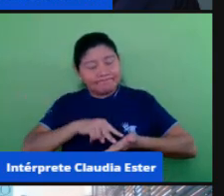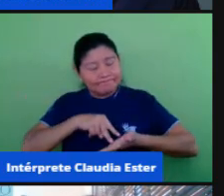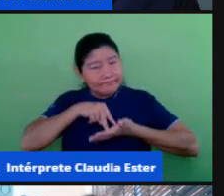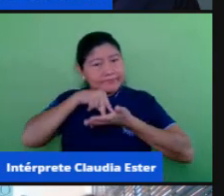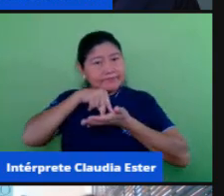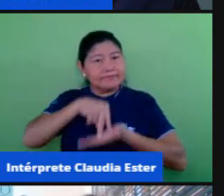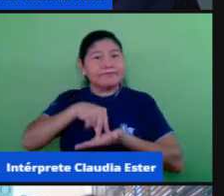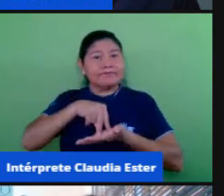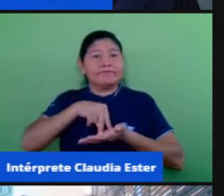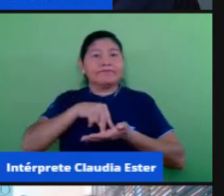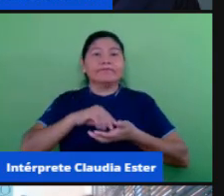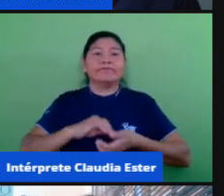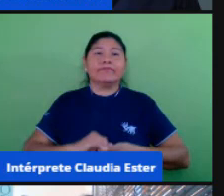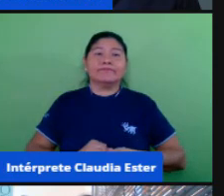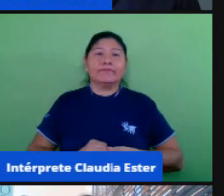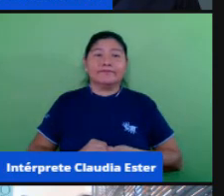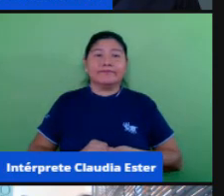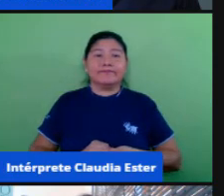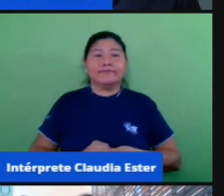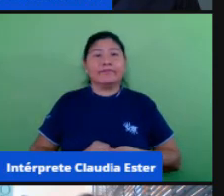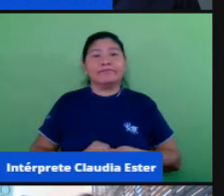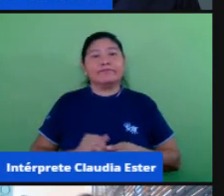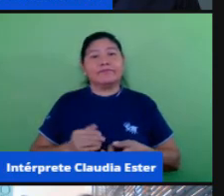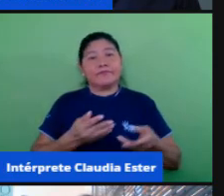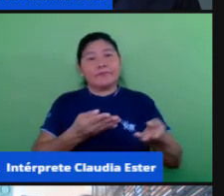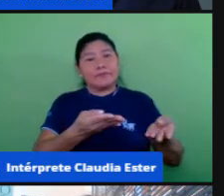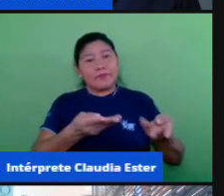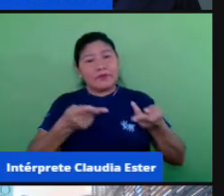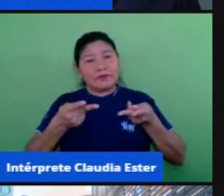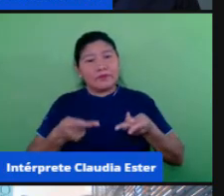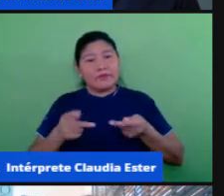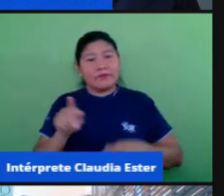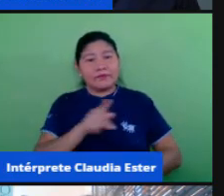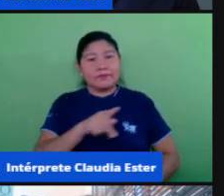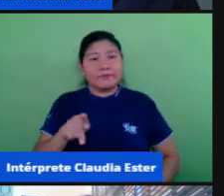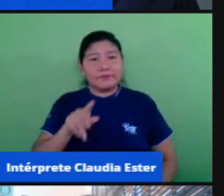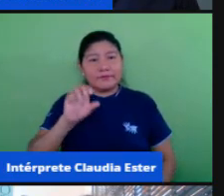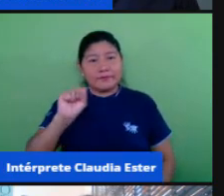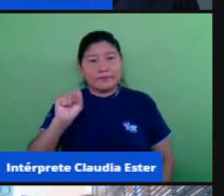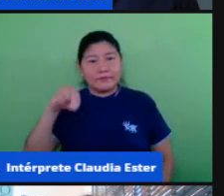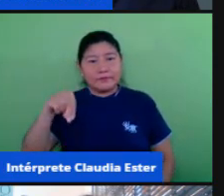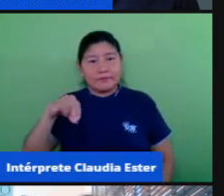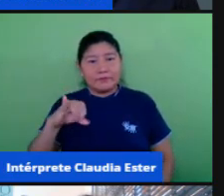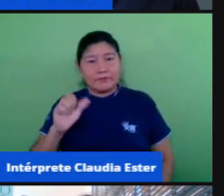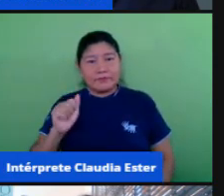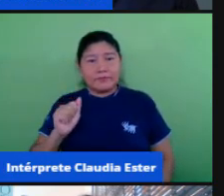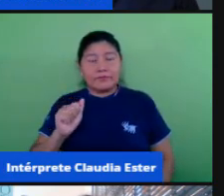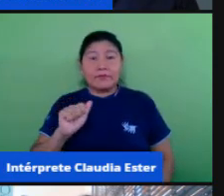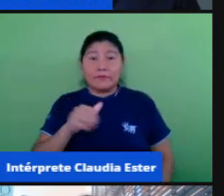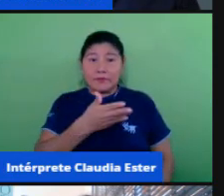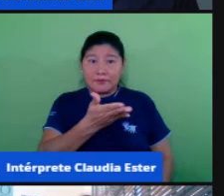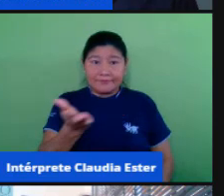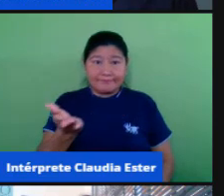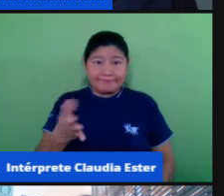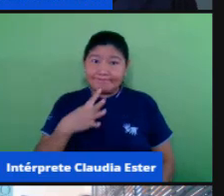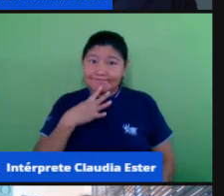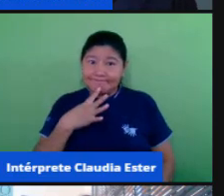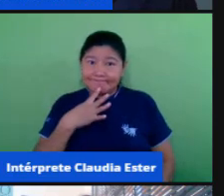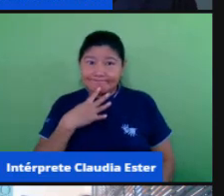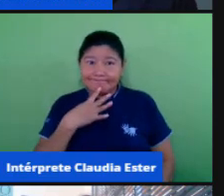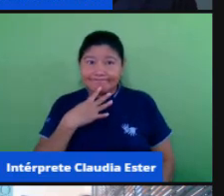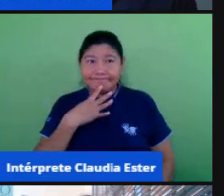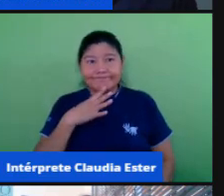Faço a palavra agora para a Sônia. Eu acho que quem conheceu, ou quem não conheceu o Gil, sabe